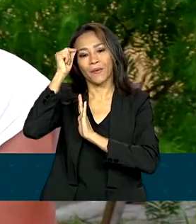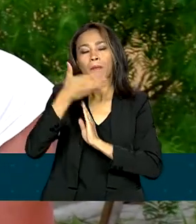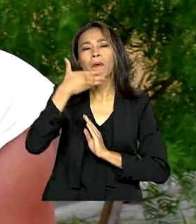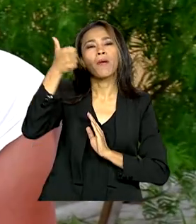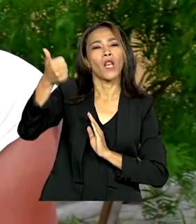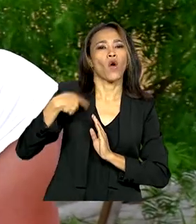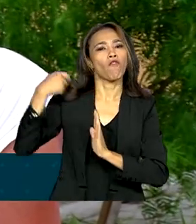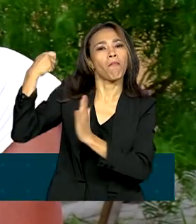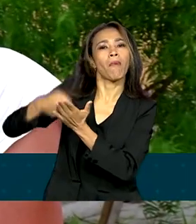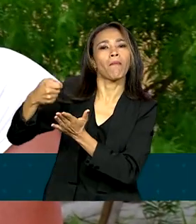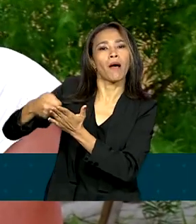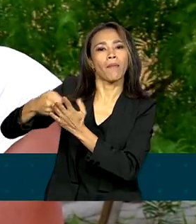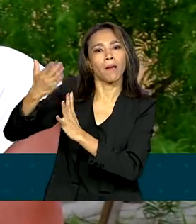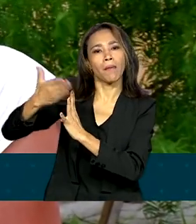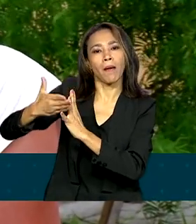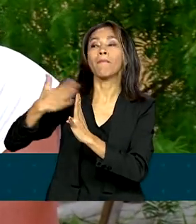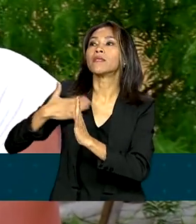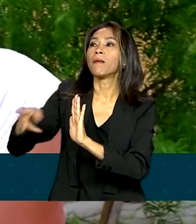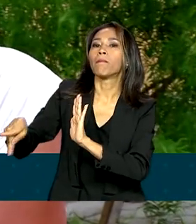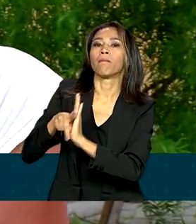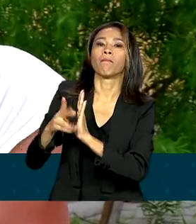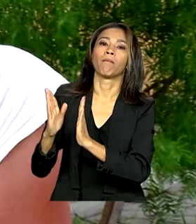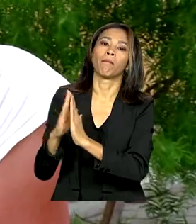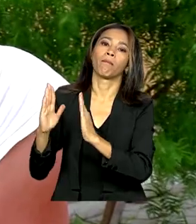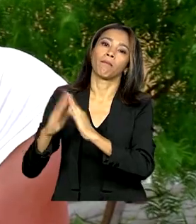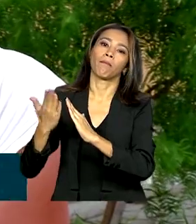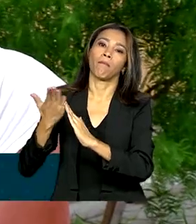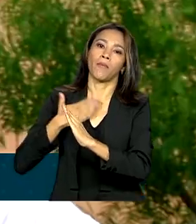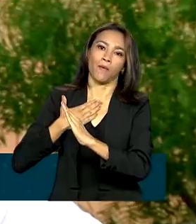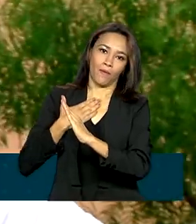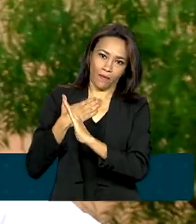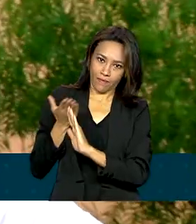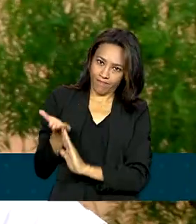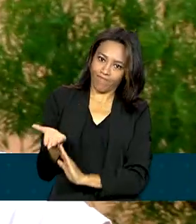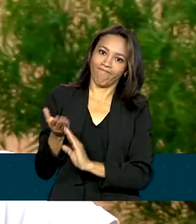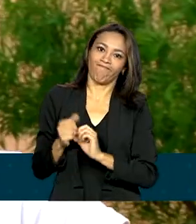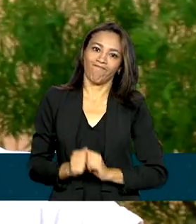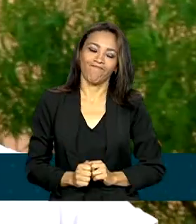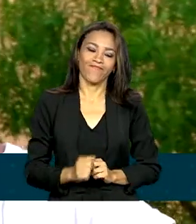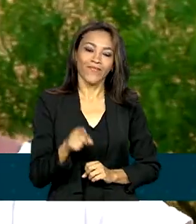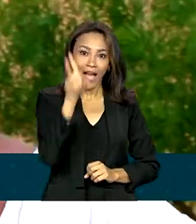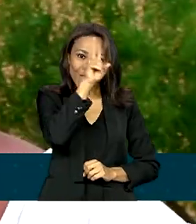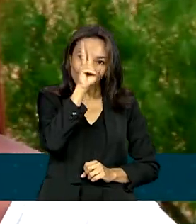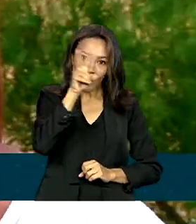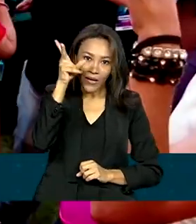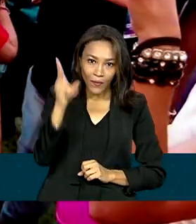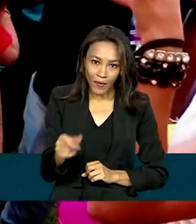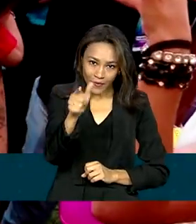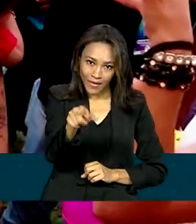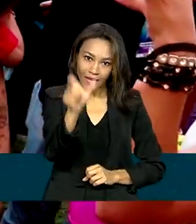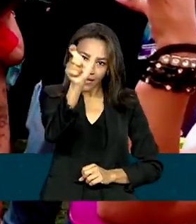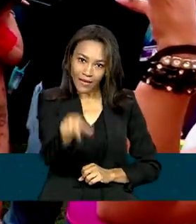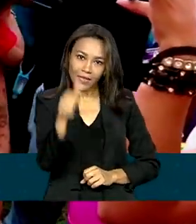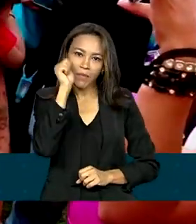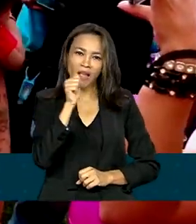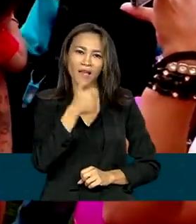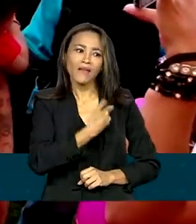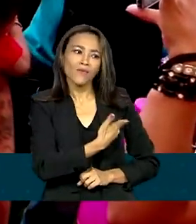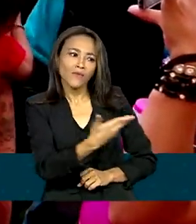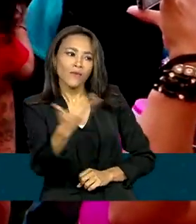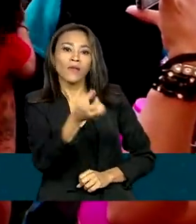uma coisa, mas é meu. Não pagando todo mês para os outros. Assim como a história de Rosiane, outras 600